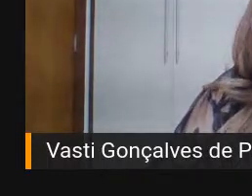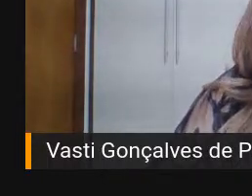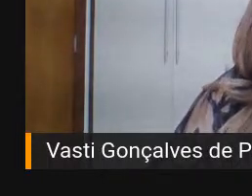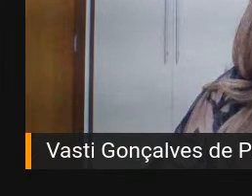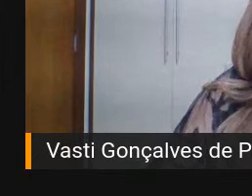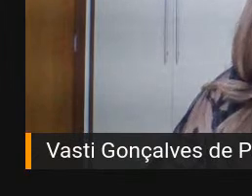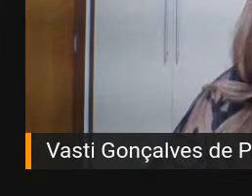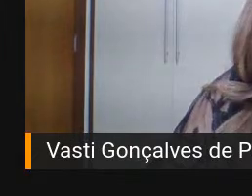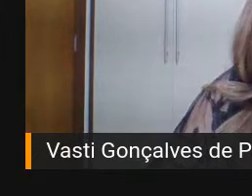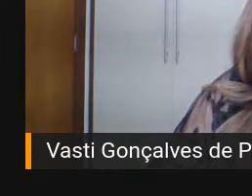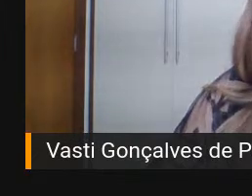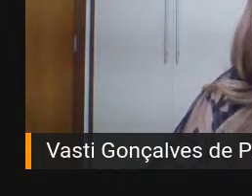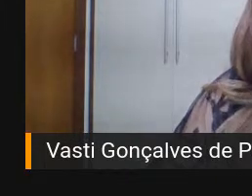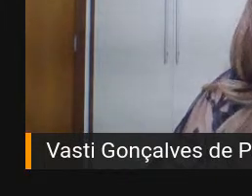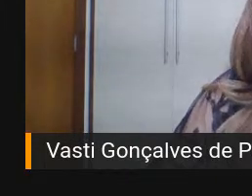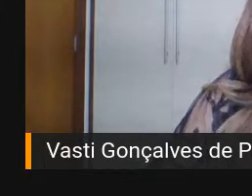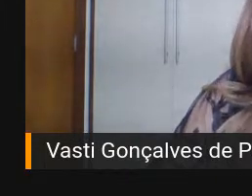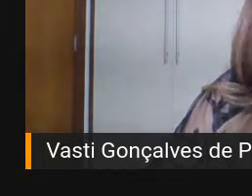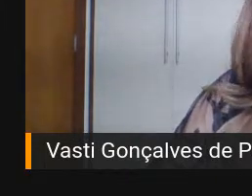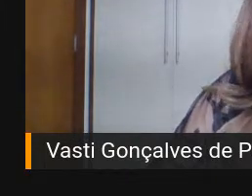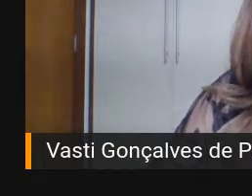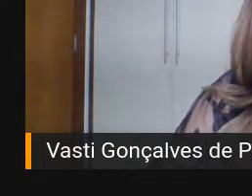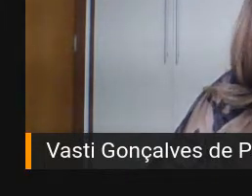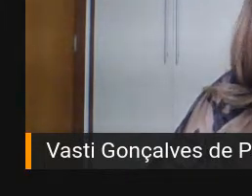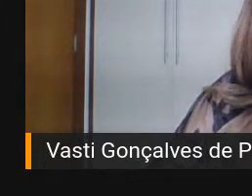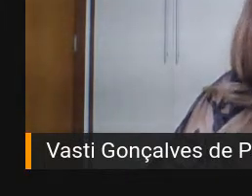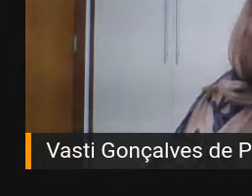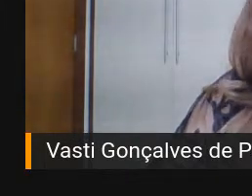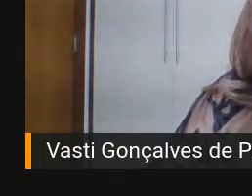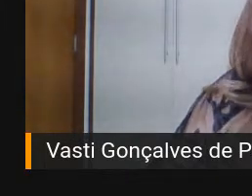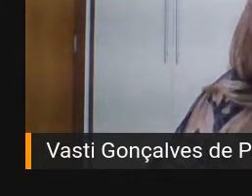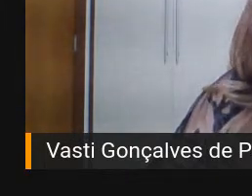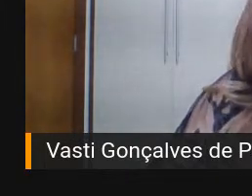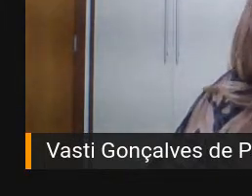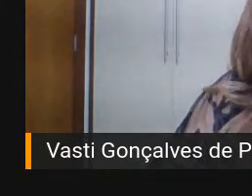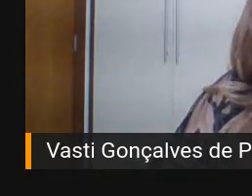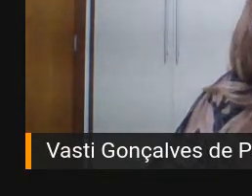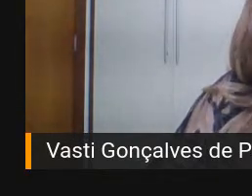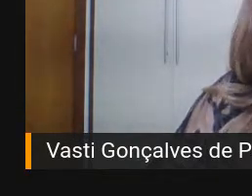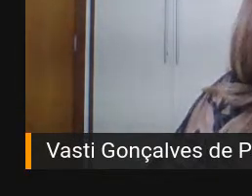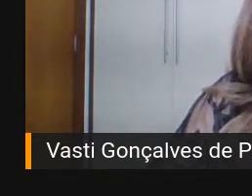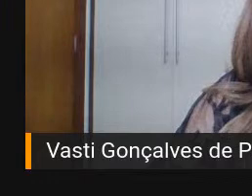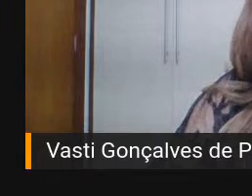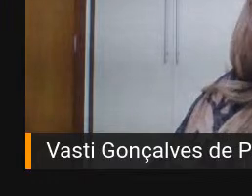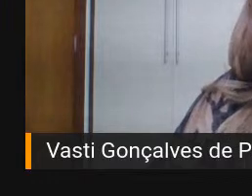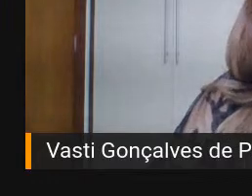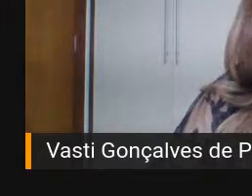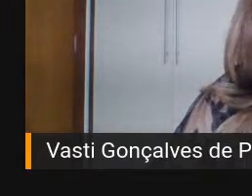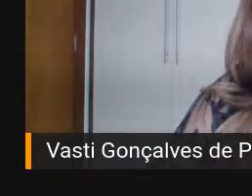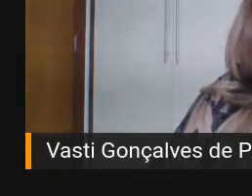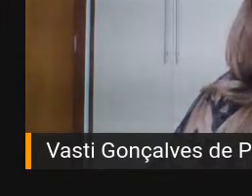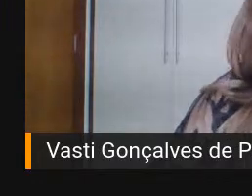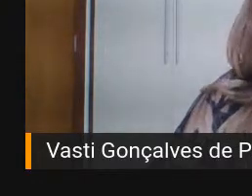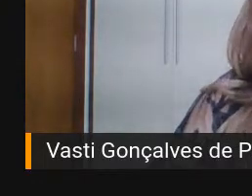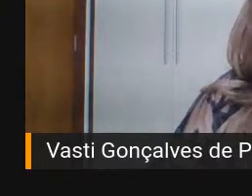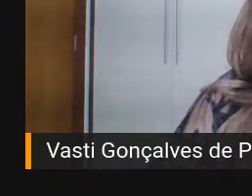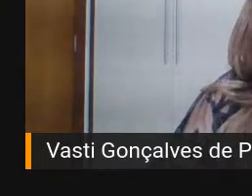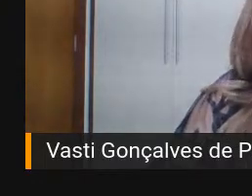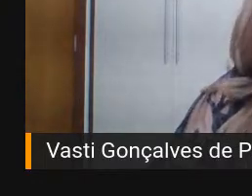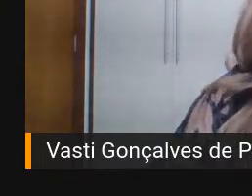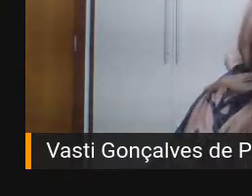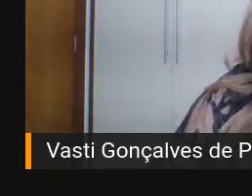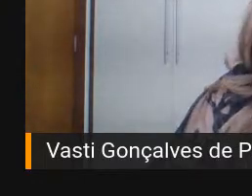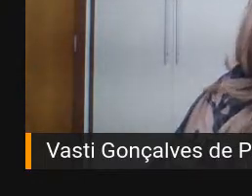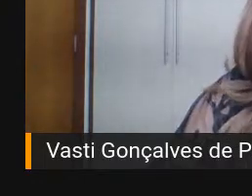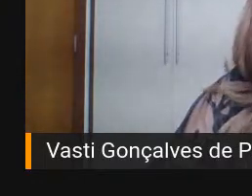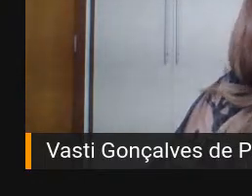brasileiros e de outros países, como a França e Portugal, assim como os professores da rede de Vitória,